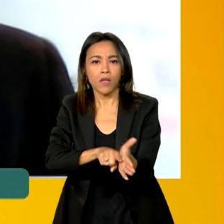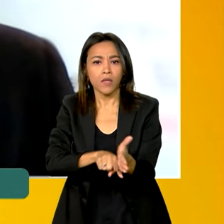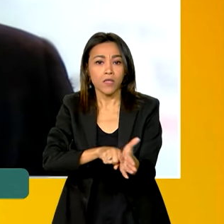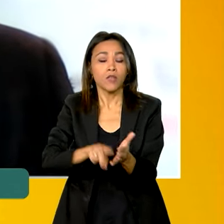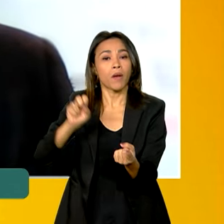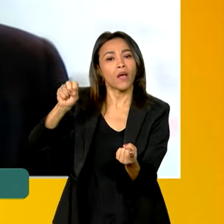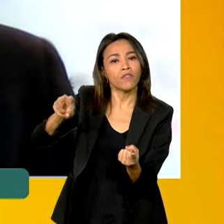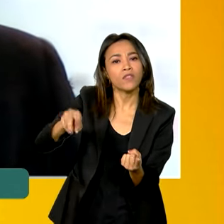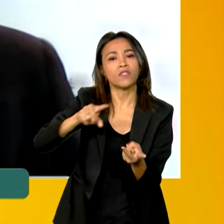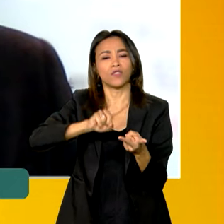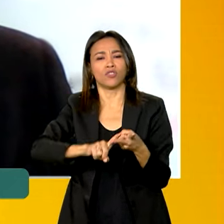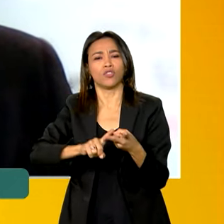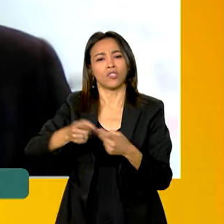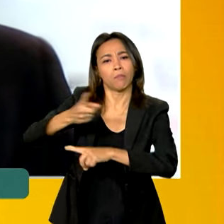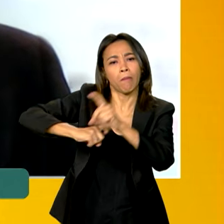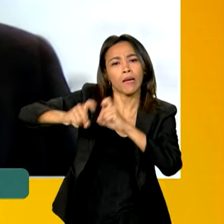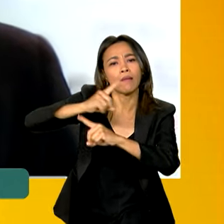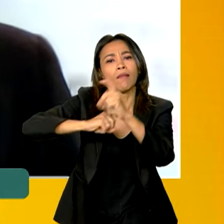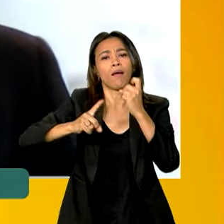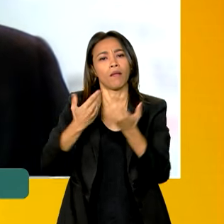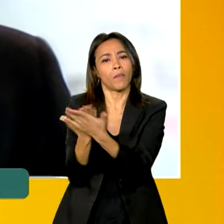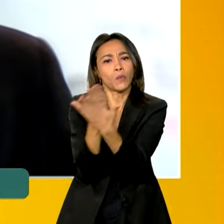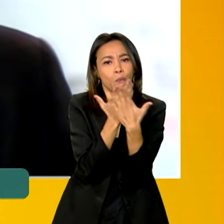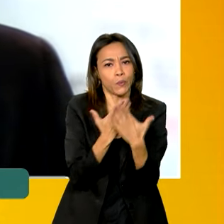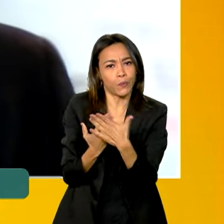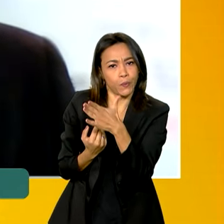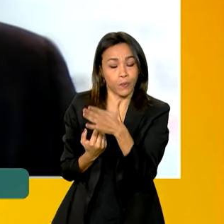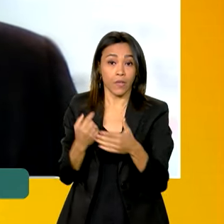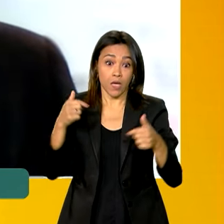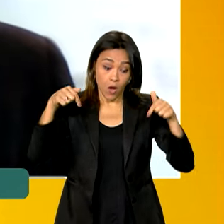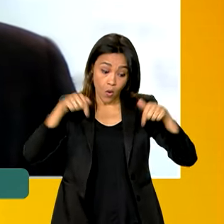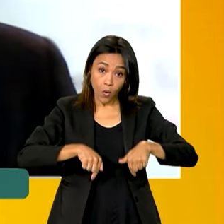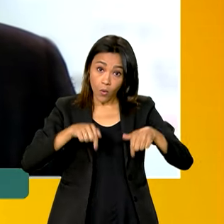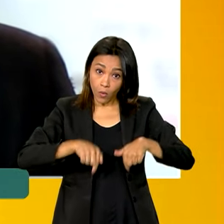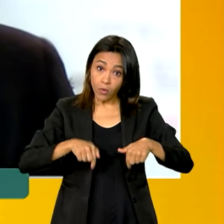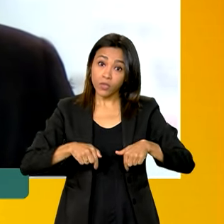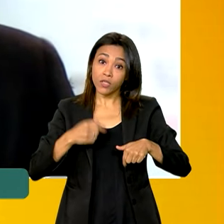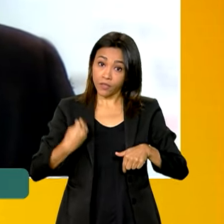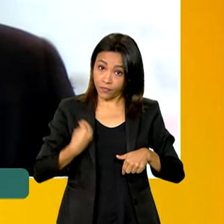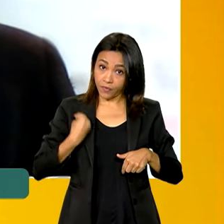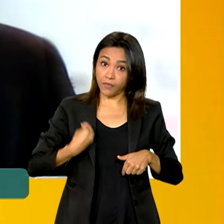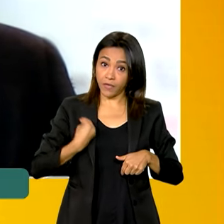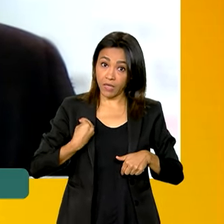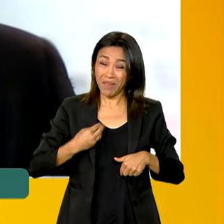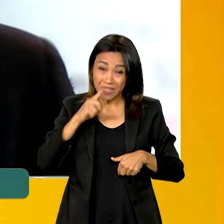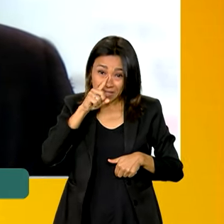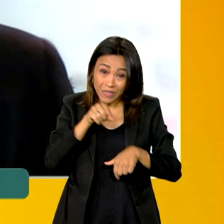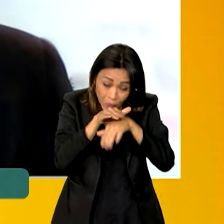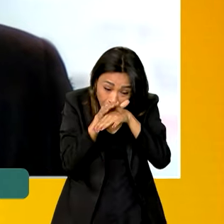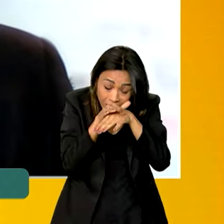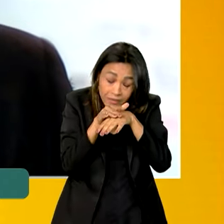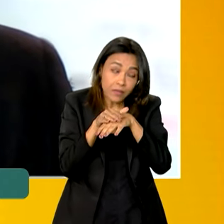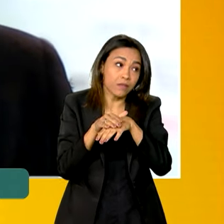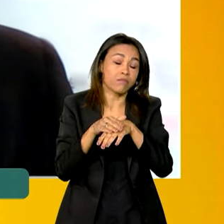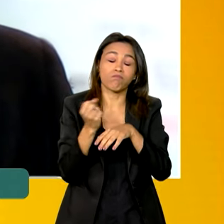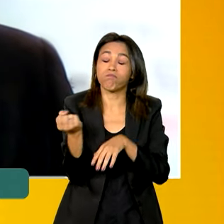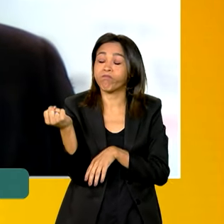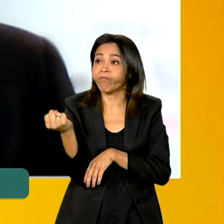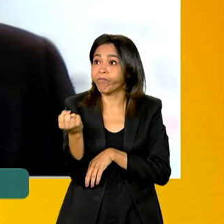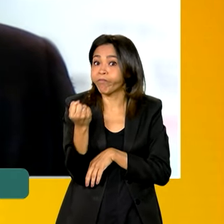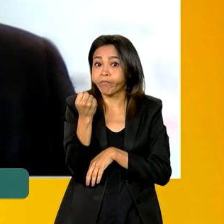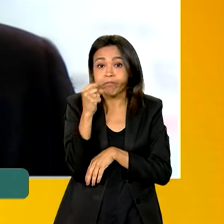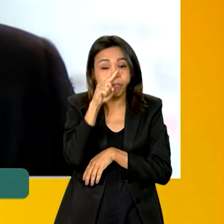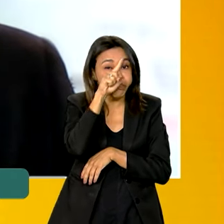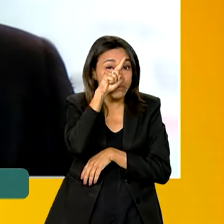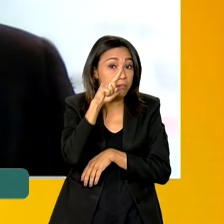infecciosos. E na atual época que nós vivemos, a emergência dessas doenças tem sido algo extremamente